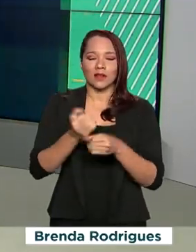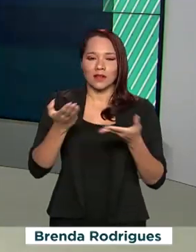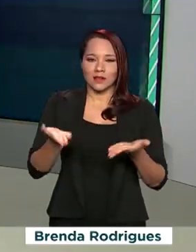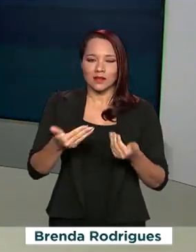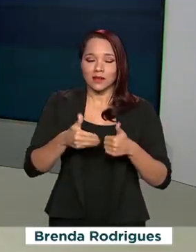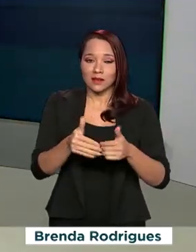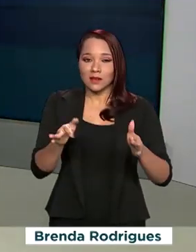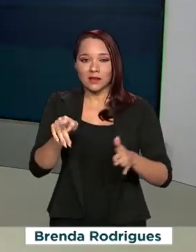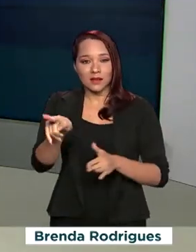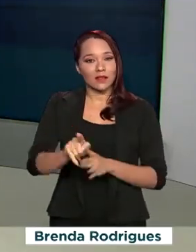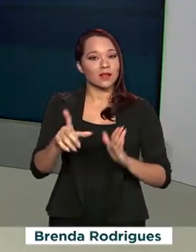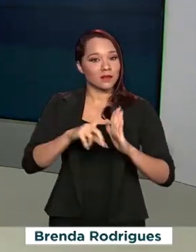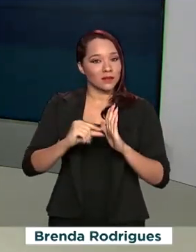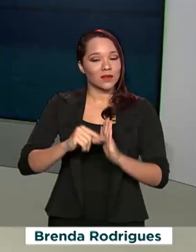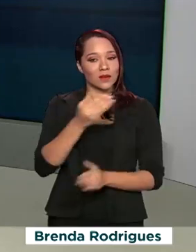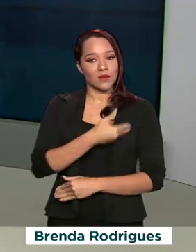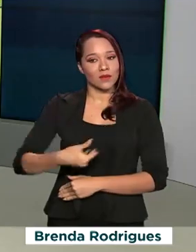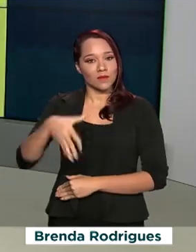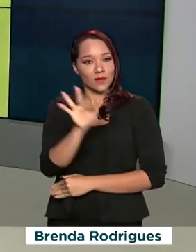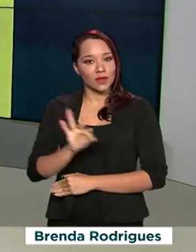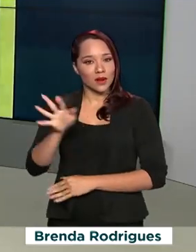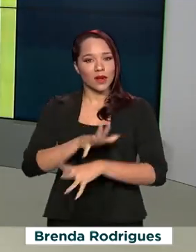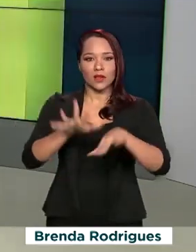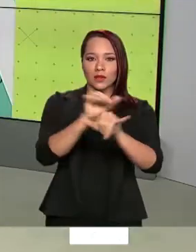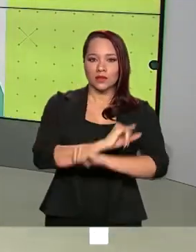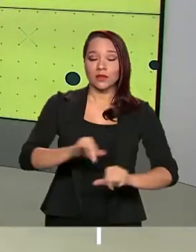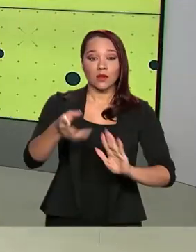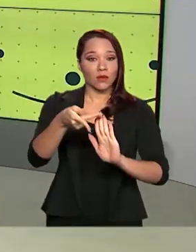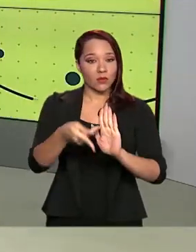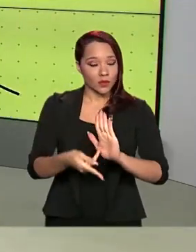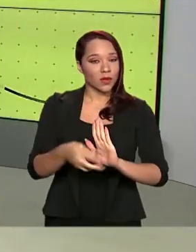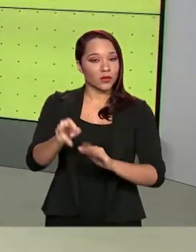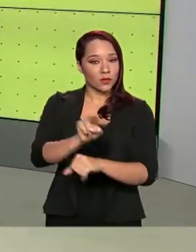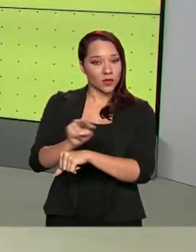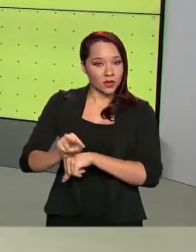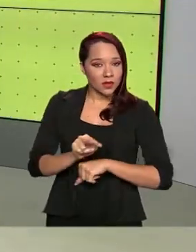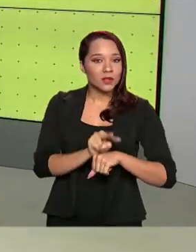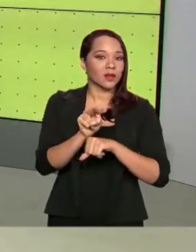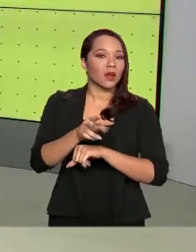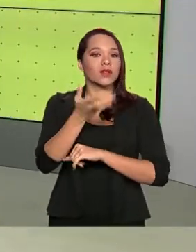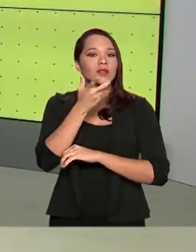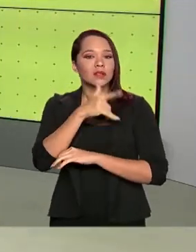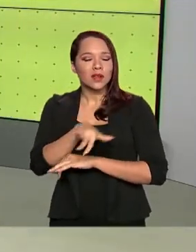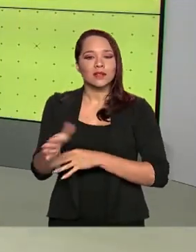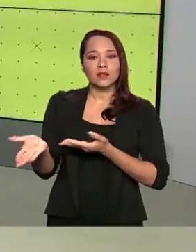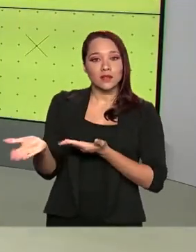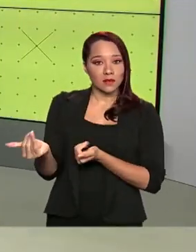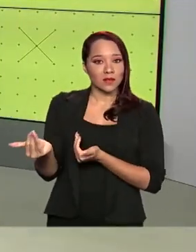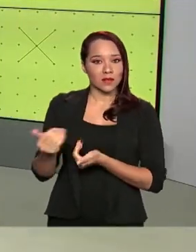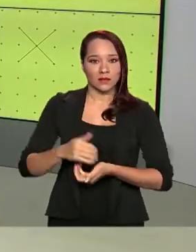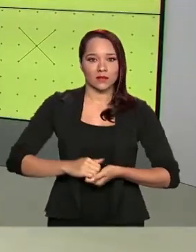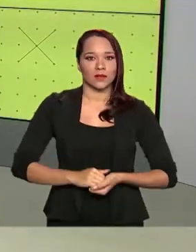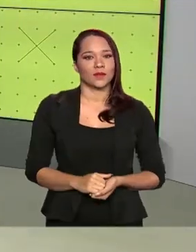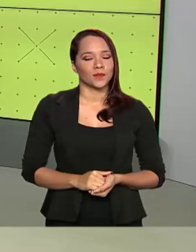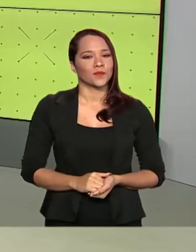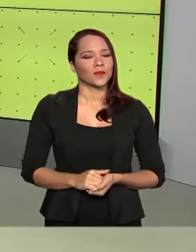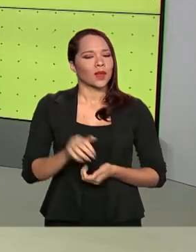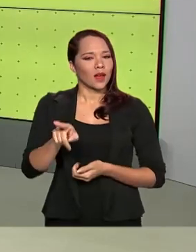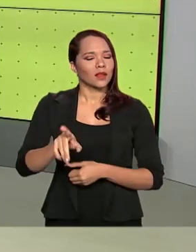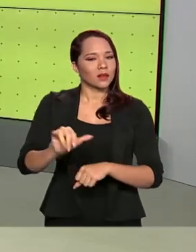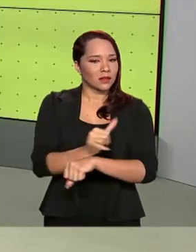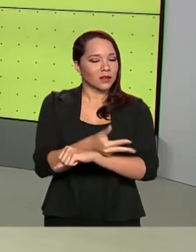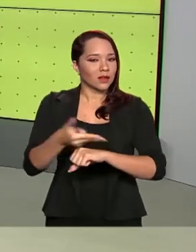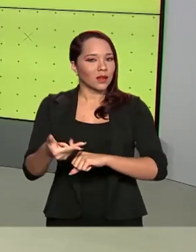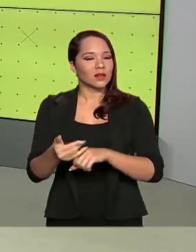Palácio do Planalto, o governo federal anunciou um plano de contingência com ações de proteção das crianças e adolescentes. Entre as